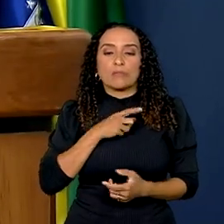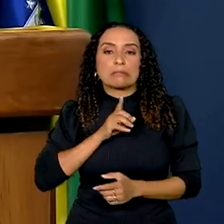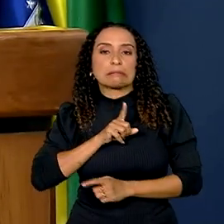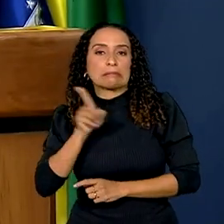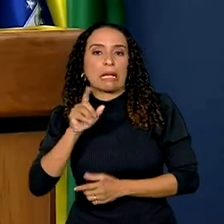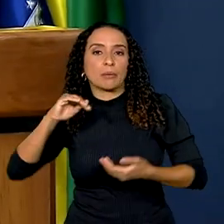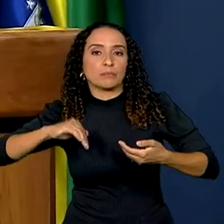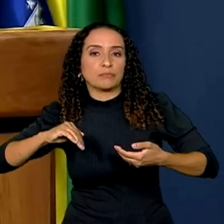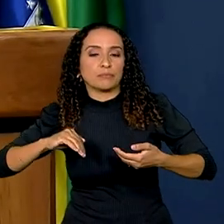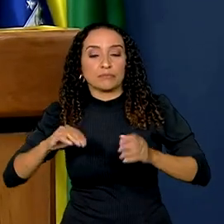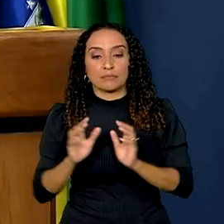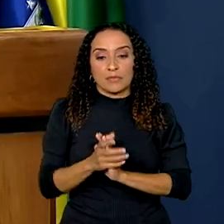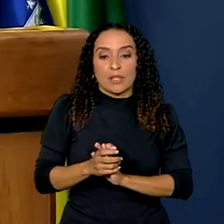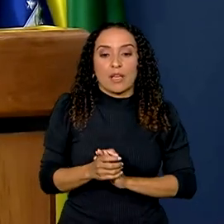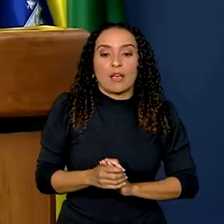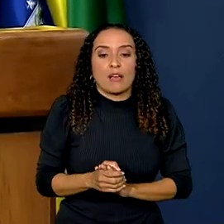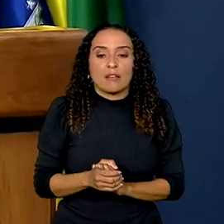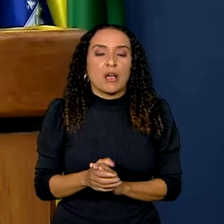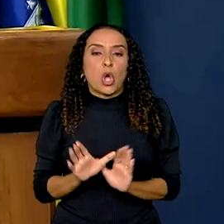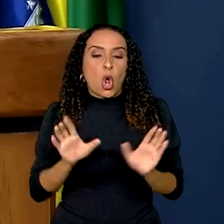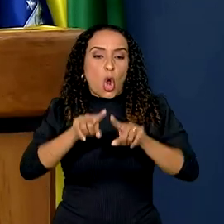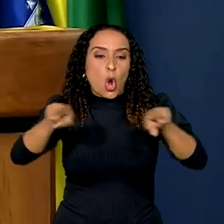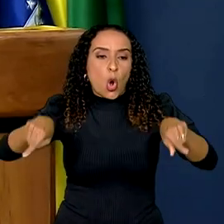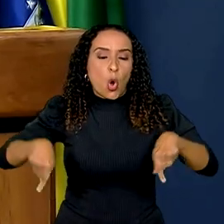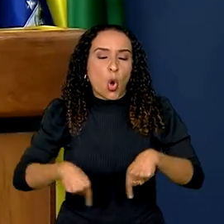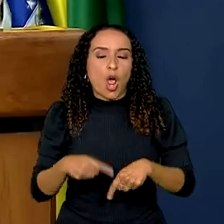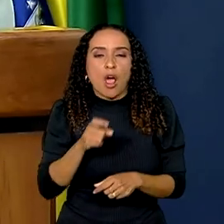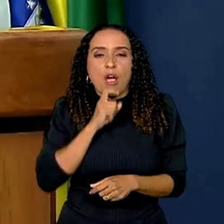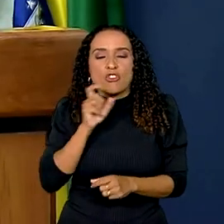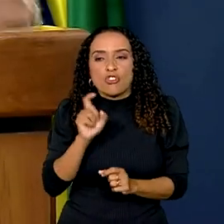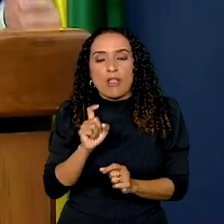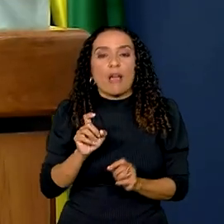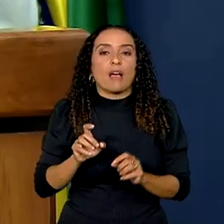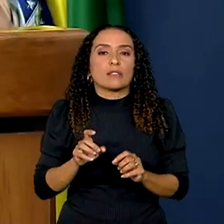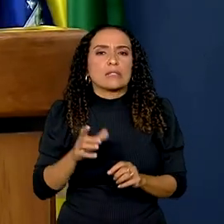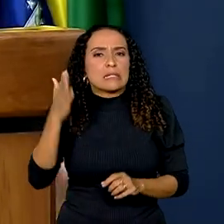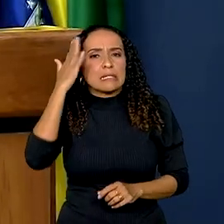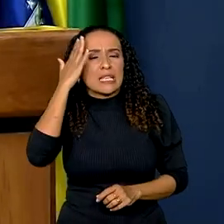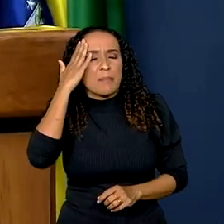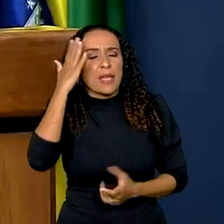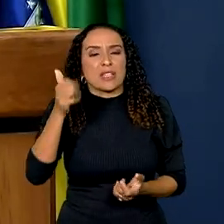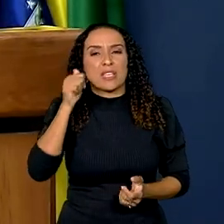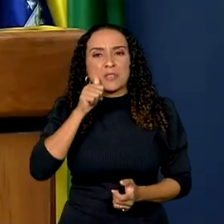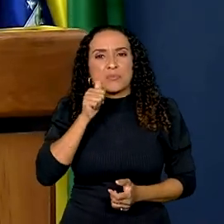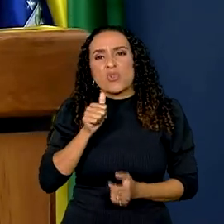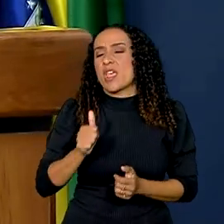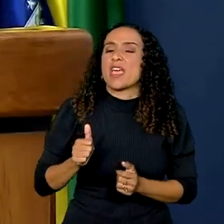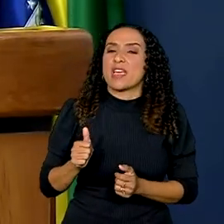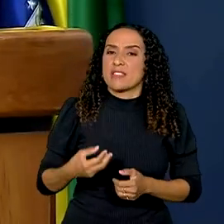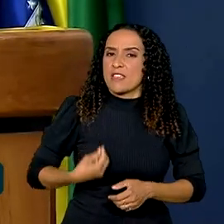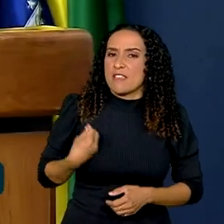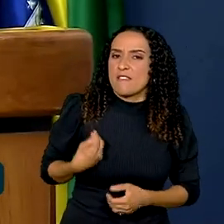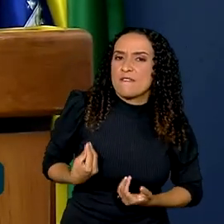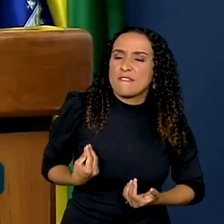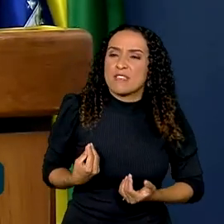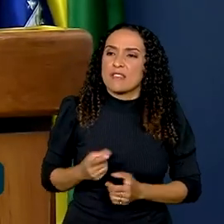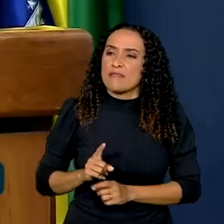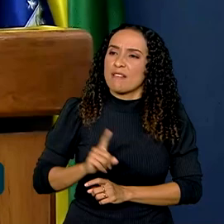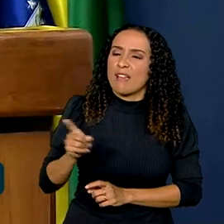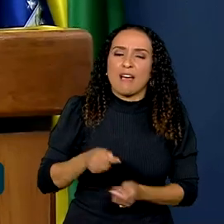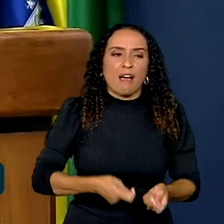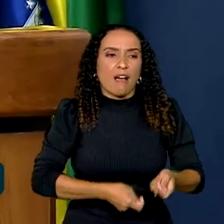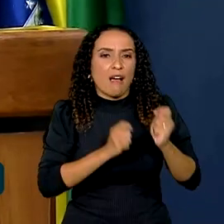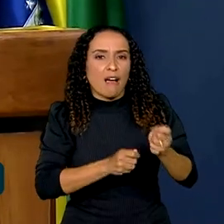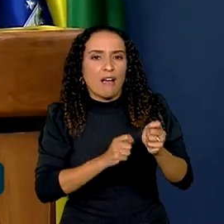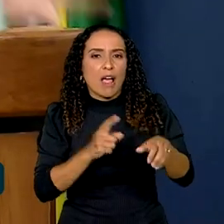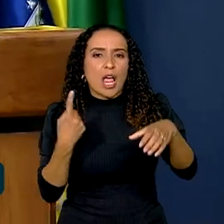ministérios, numa caixinha com ar-condicionado, sabendo o que vivem as mulheres no dia a dia, lá com as pescadoras, lá